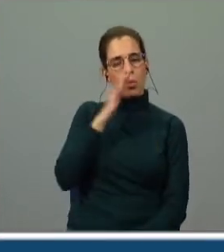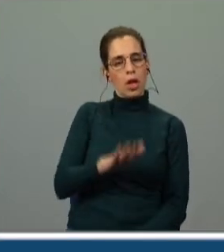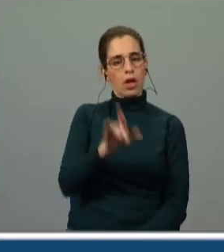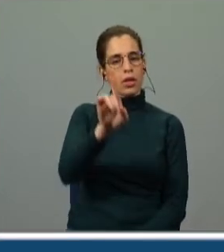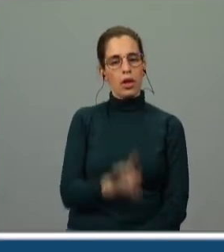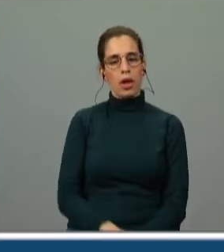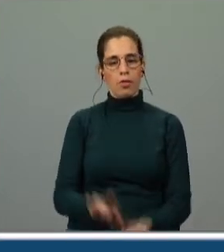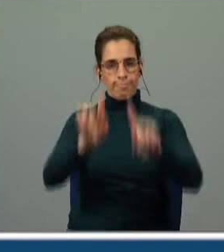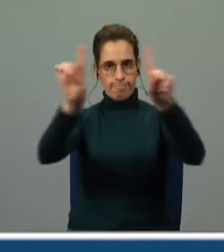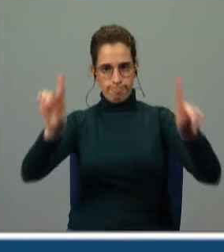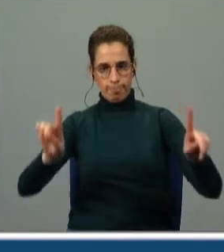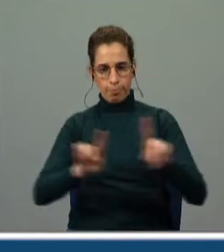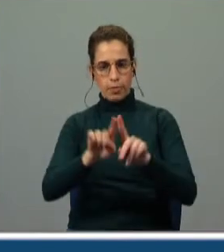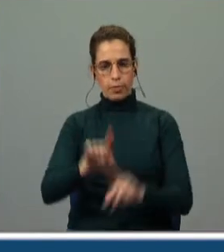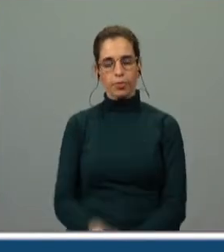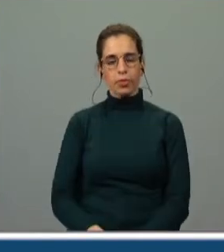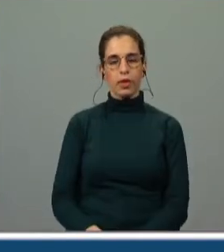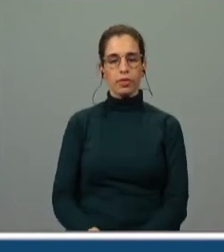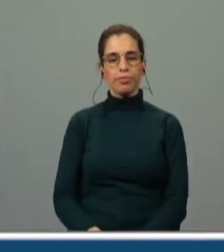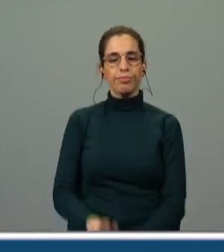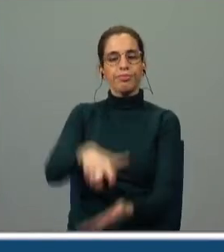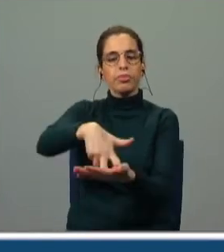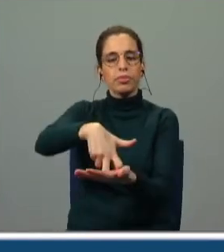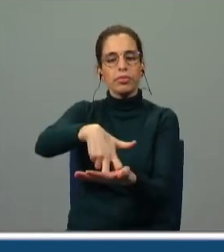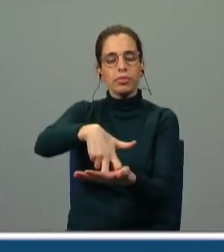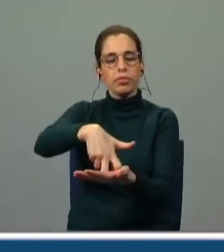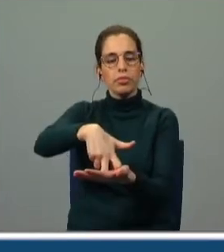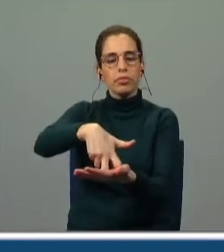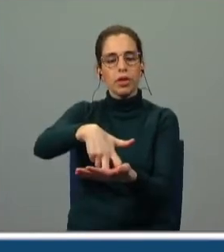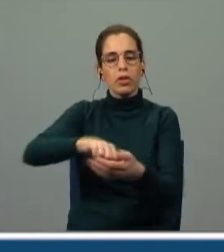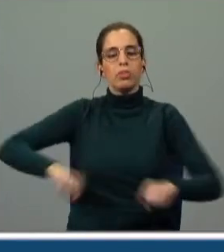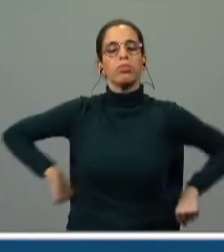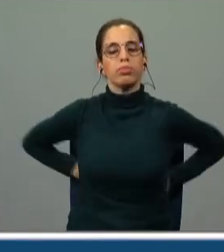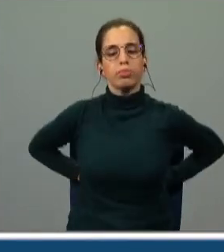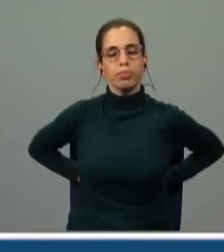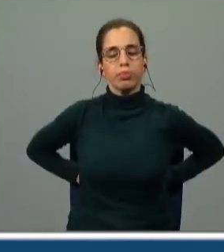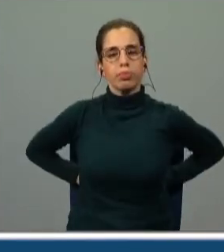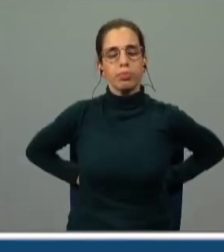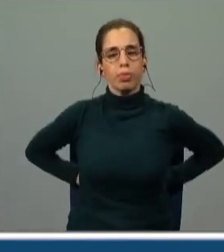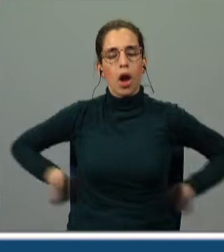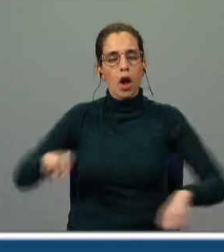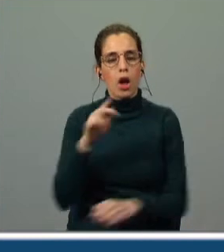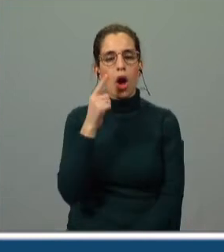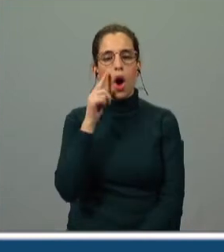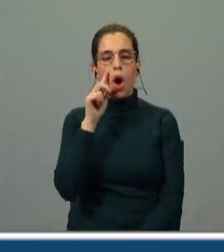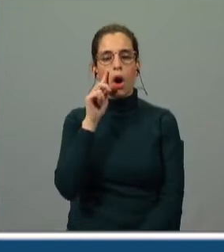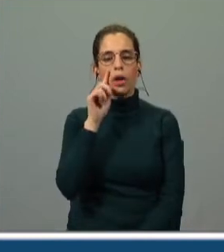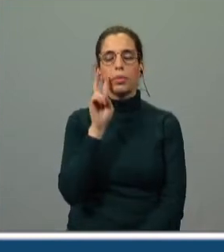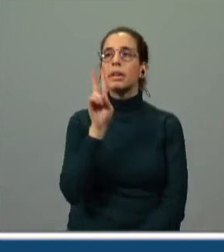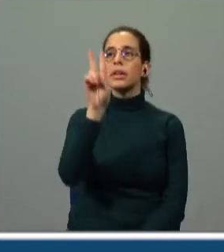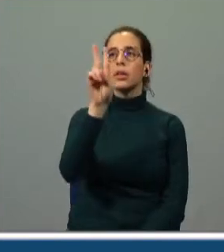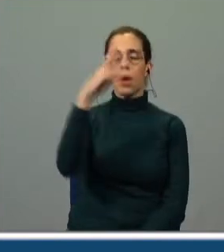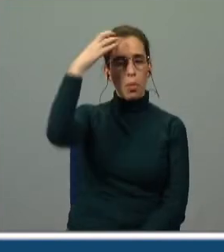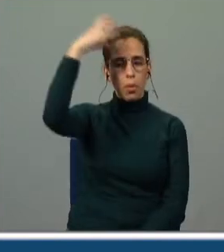quadro de Columbano. Ela está de joelhos, com as mãos amarradas atrás e olha para cima para o rei,